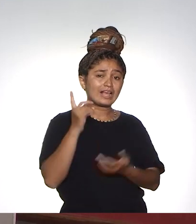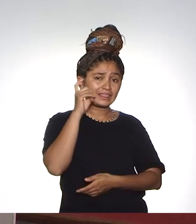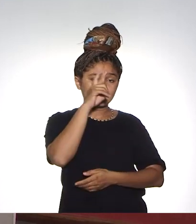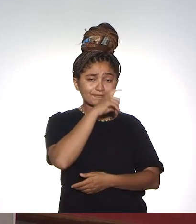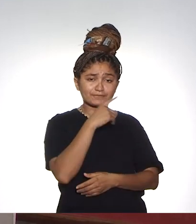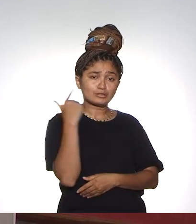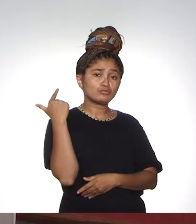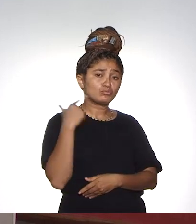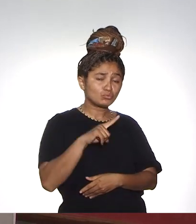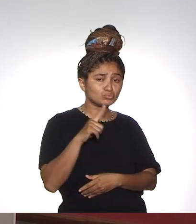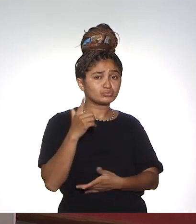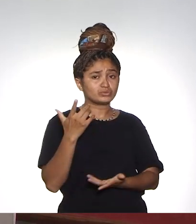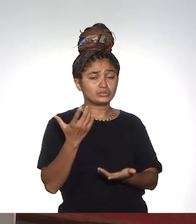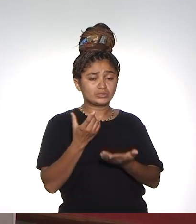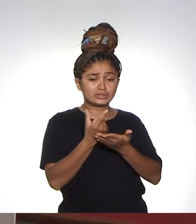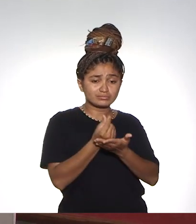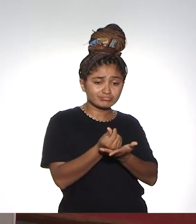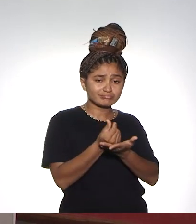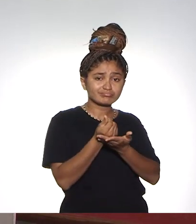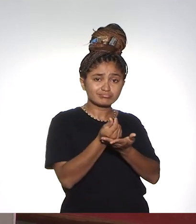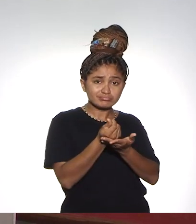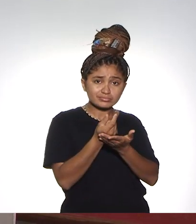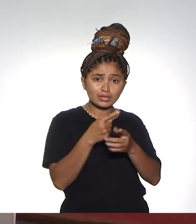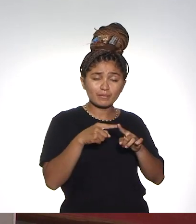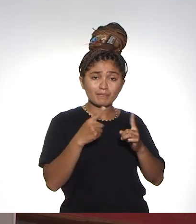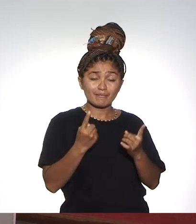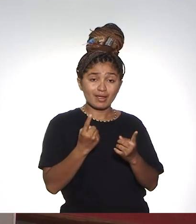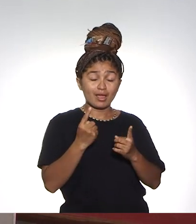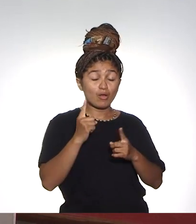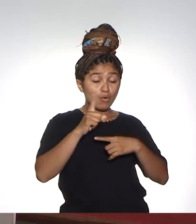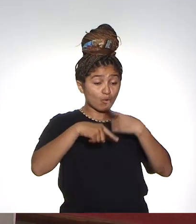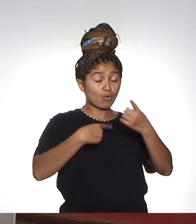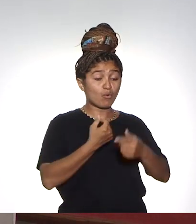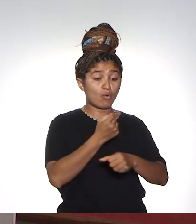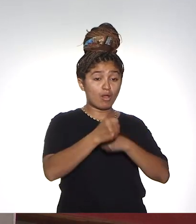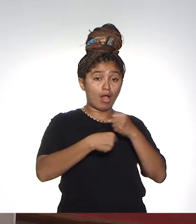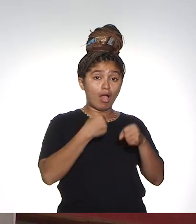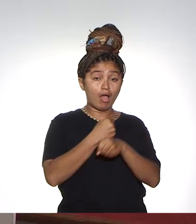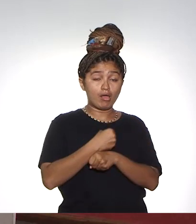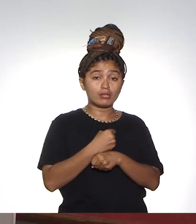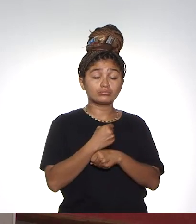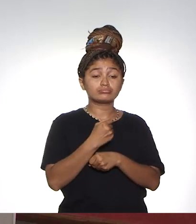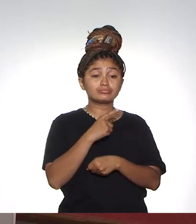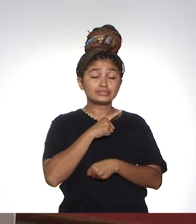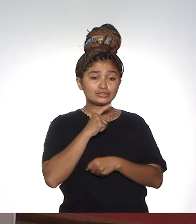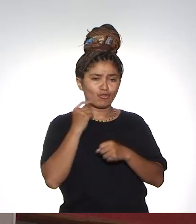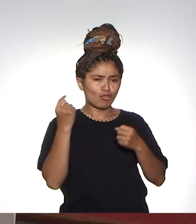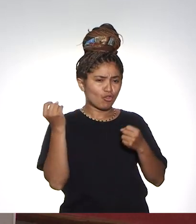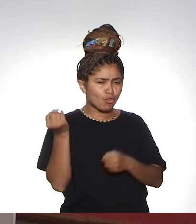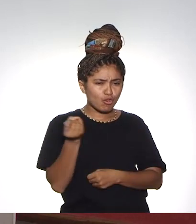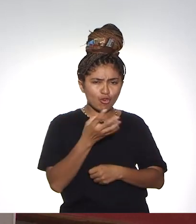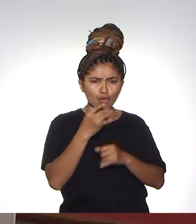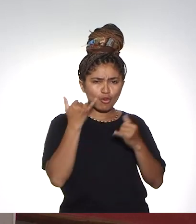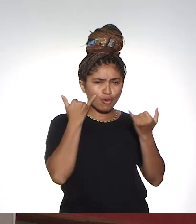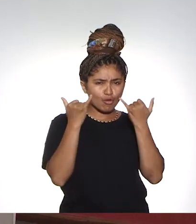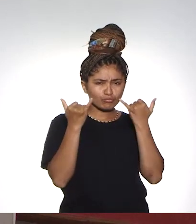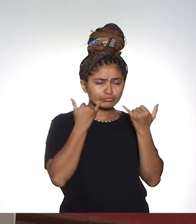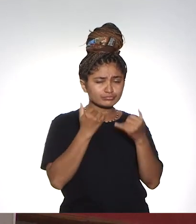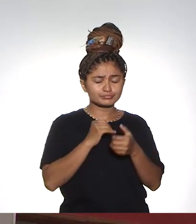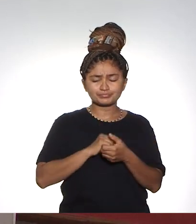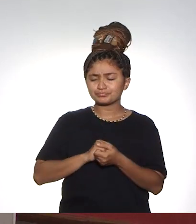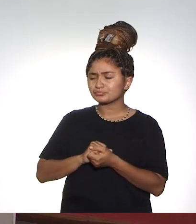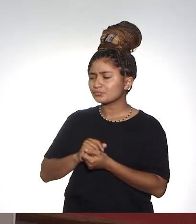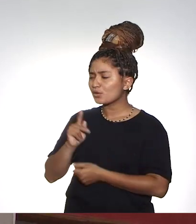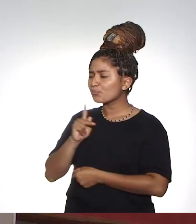até burocrático de busca desses auxílios, mas, com certeza, no próximo ano nós vamos ter novidades realmente